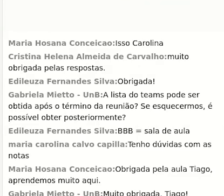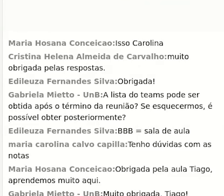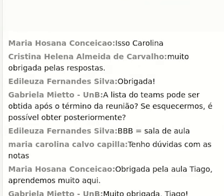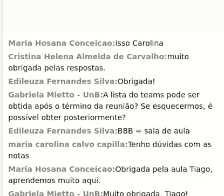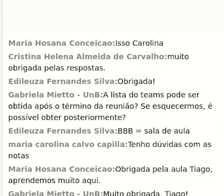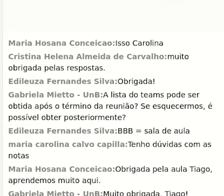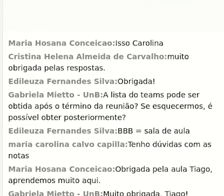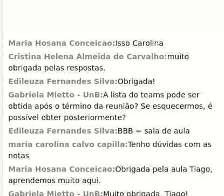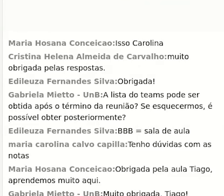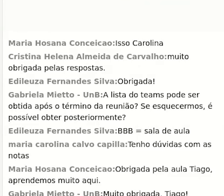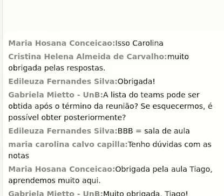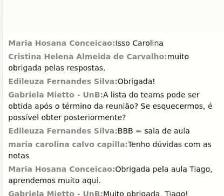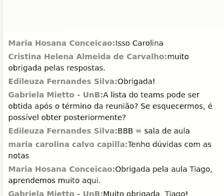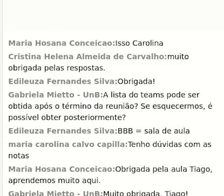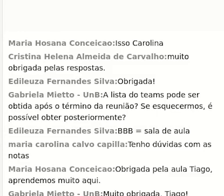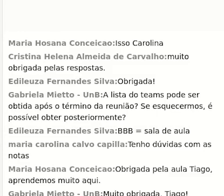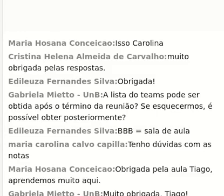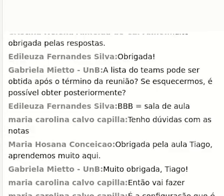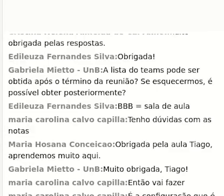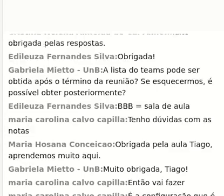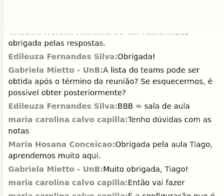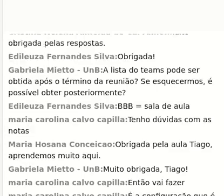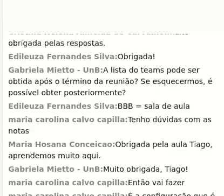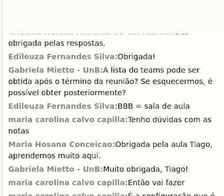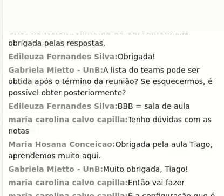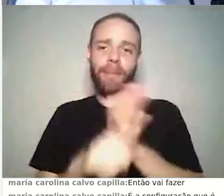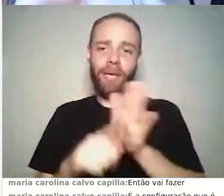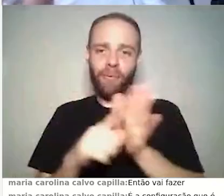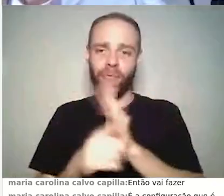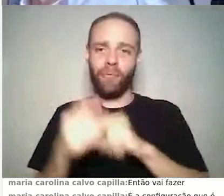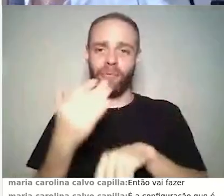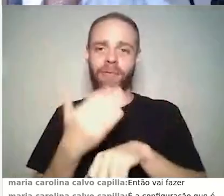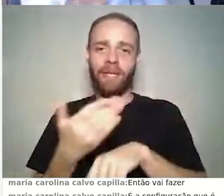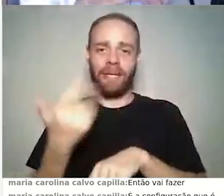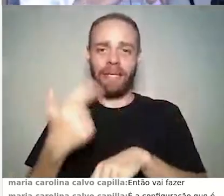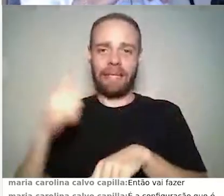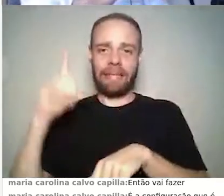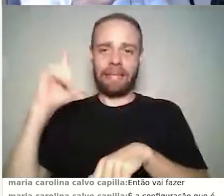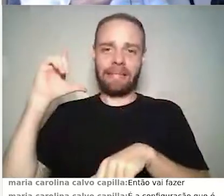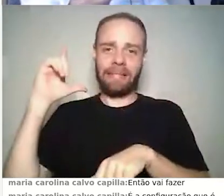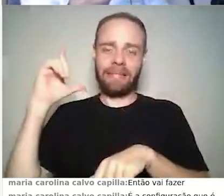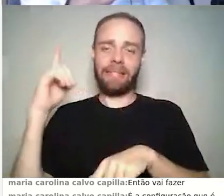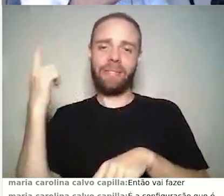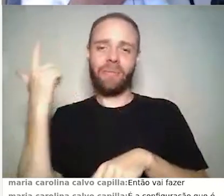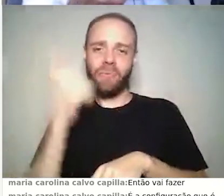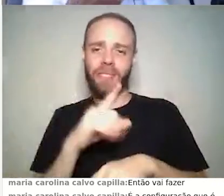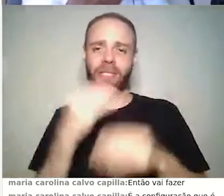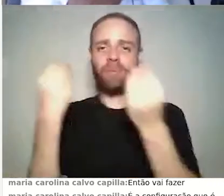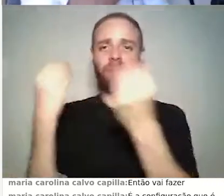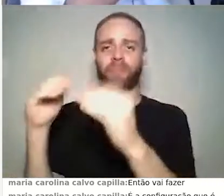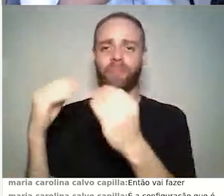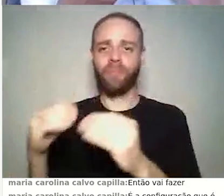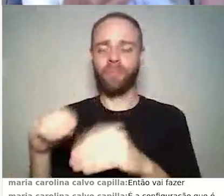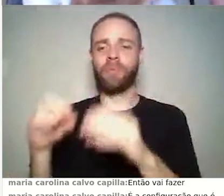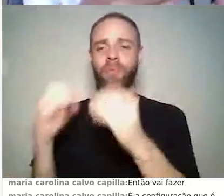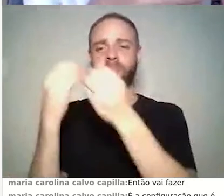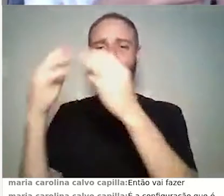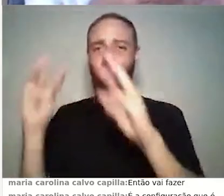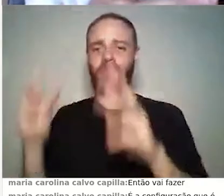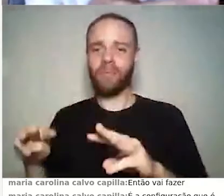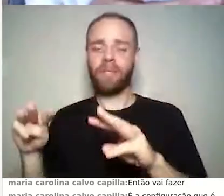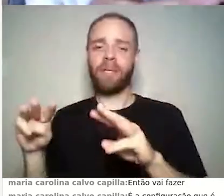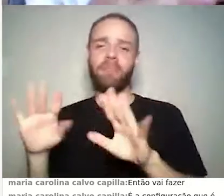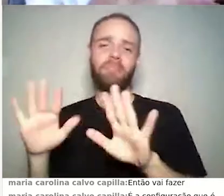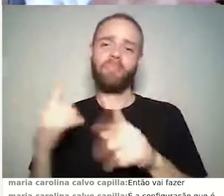por exemplo, a pergunta que a professora fez anteriormente sobre a participação no Teams, se eu conseguiria lançar no Moodle, a princípio não consegue, porque